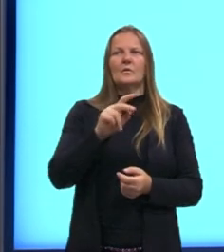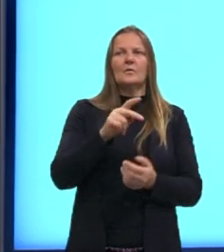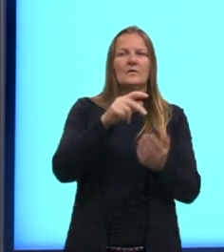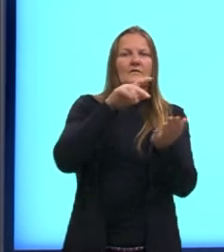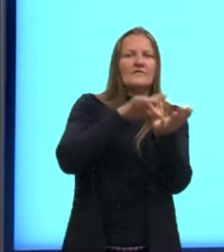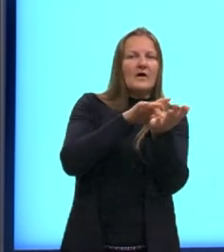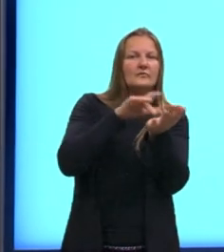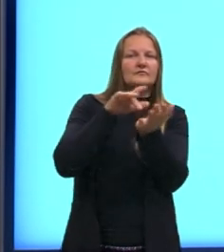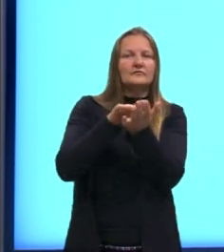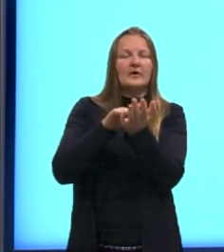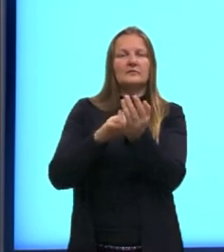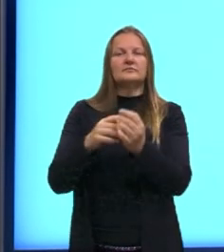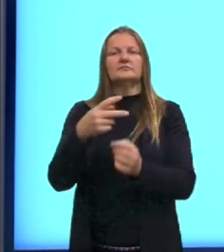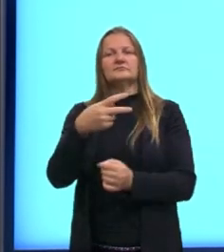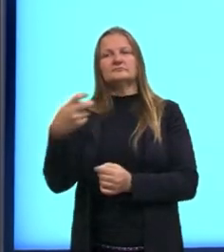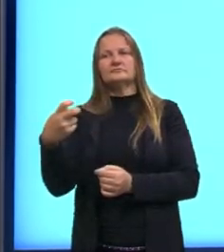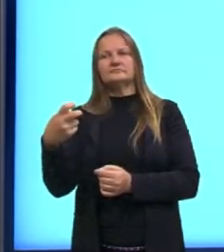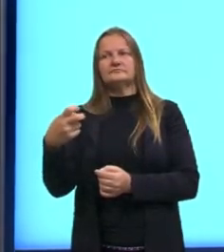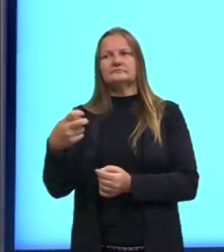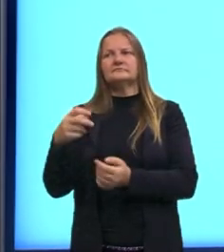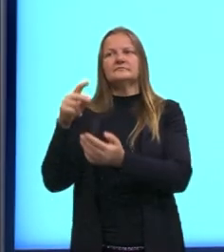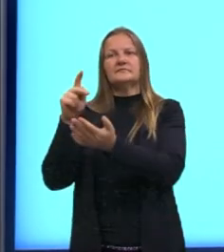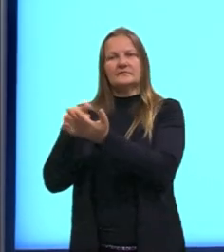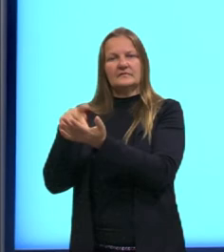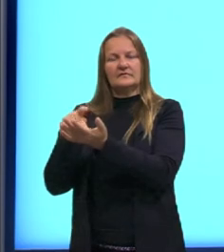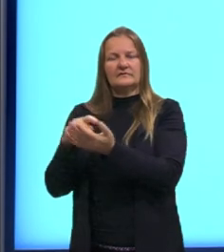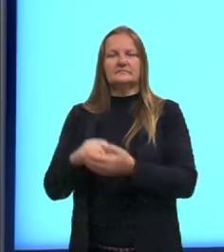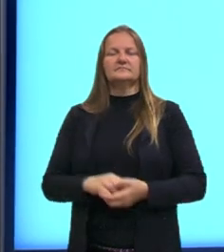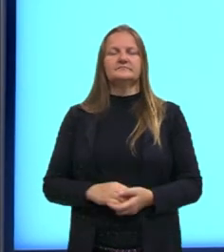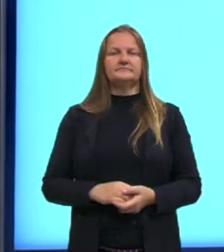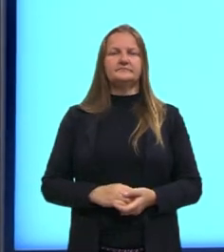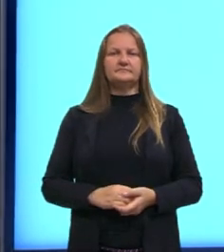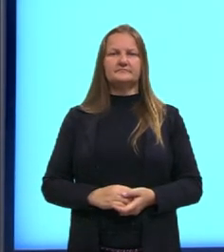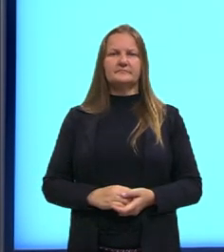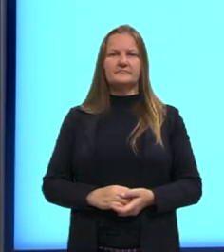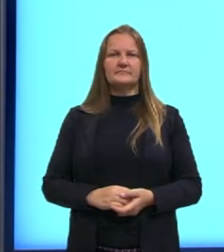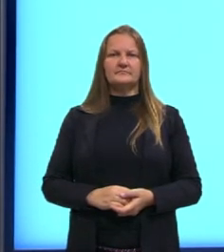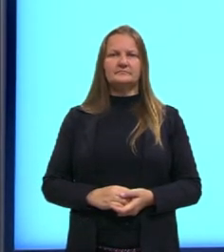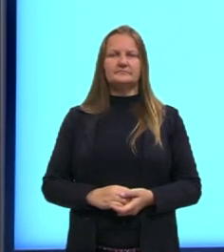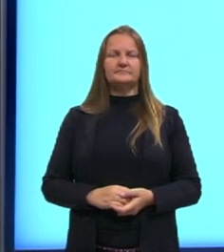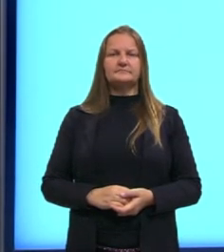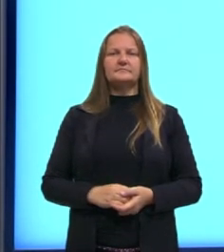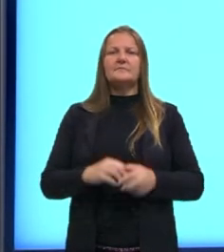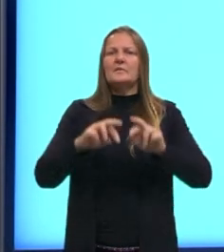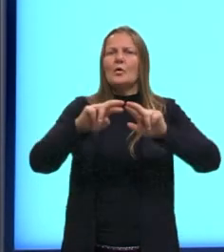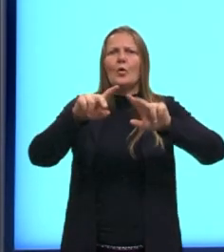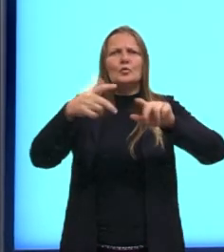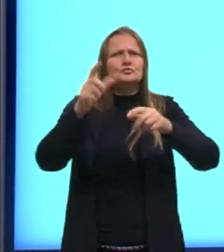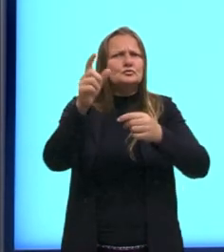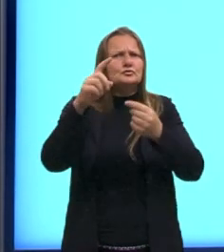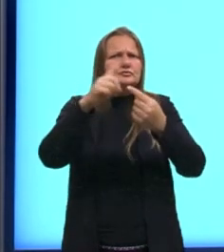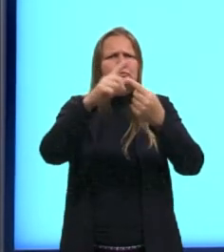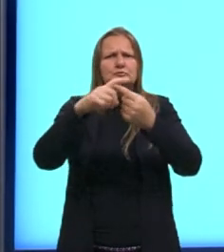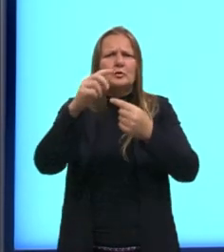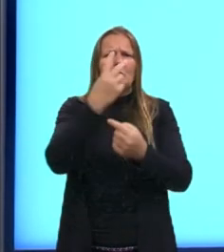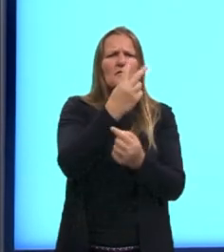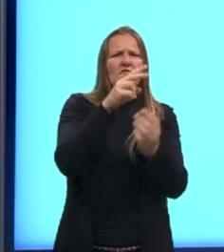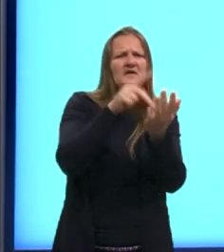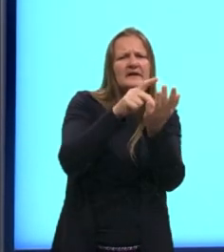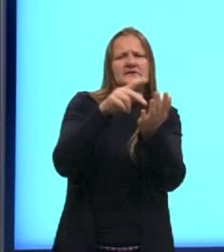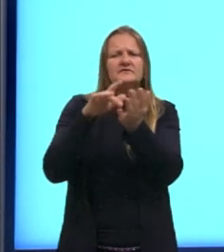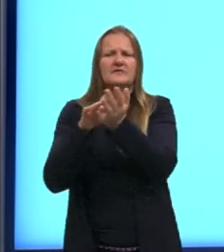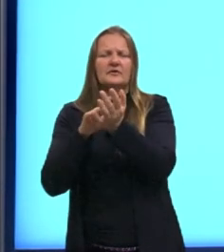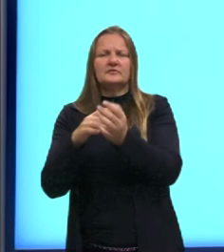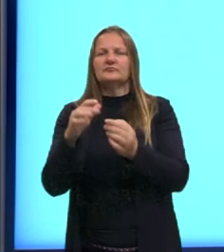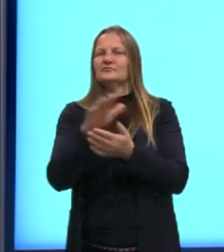as duas proposições forem falsas, também vai ser verdadeiro. Nos demais casos, quando uma é verdadeira e a outra é